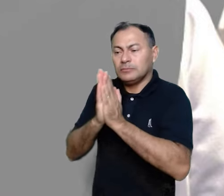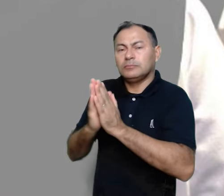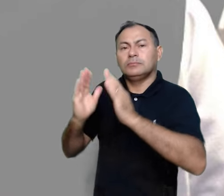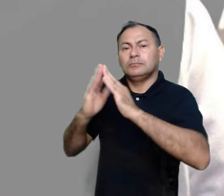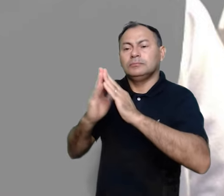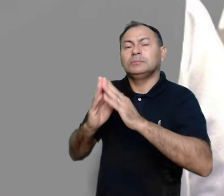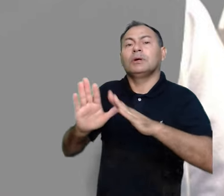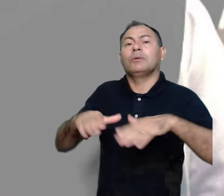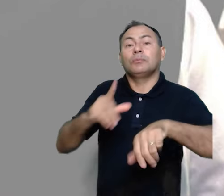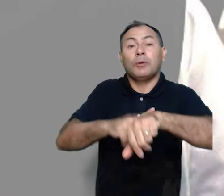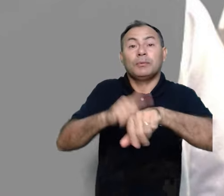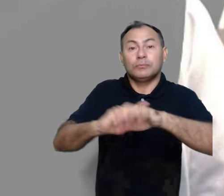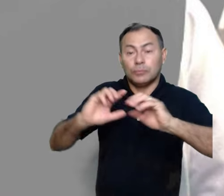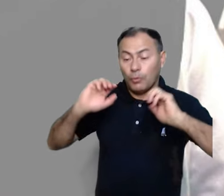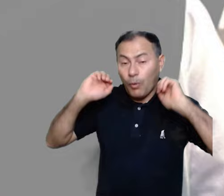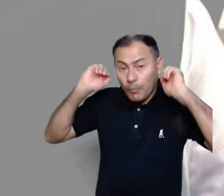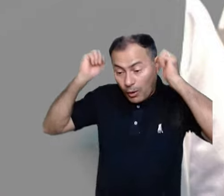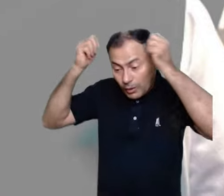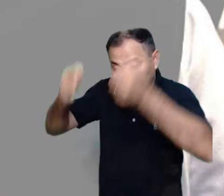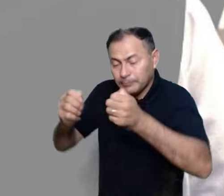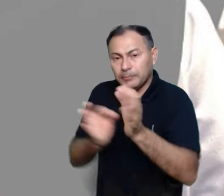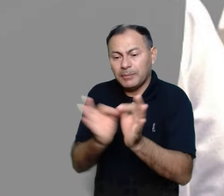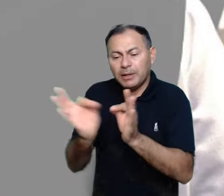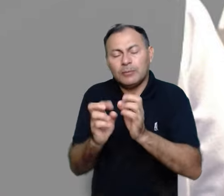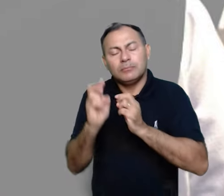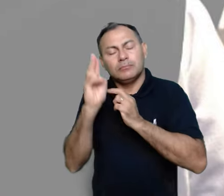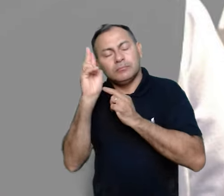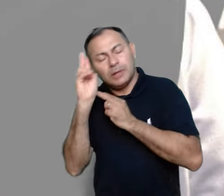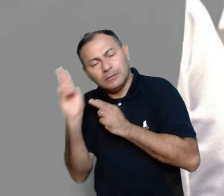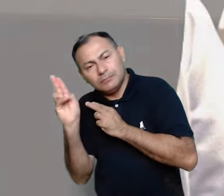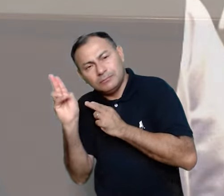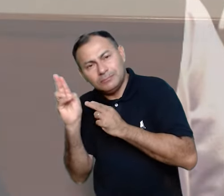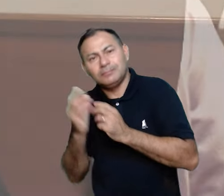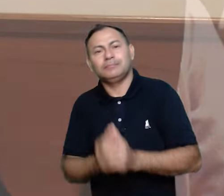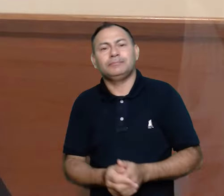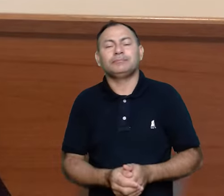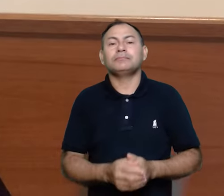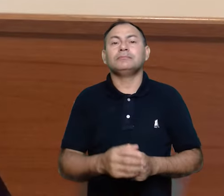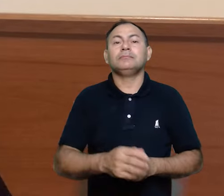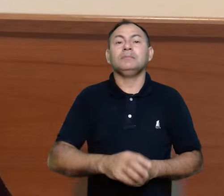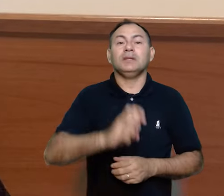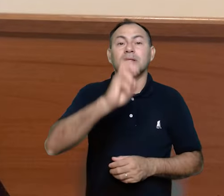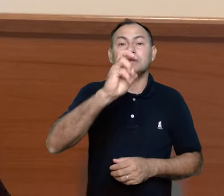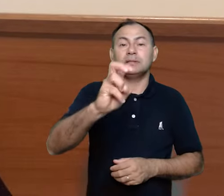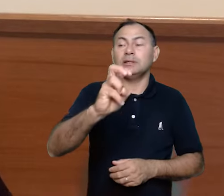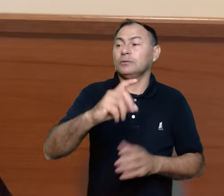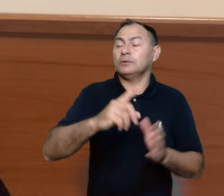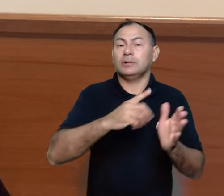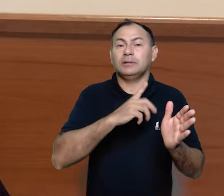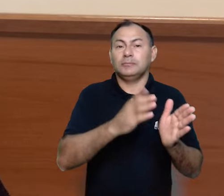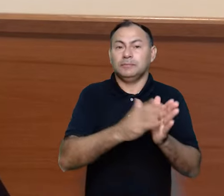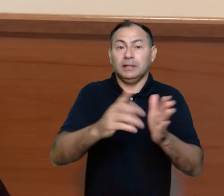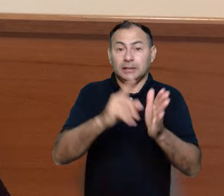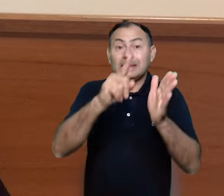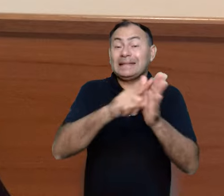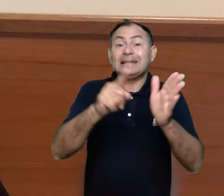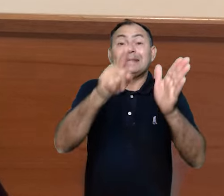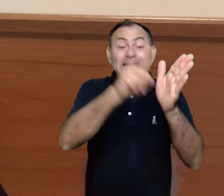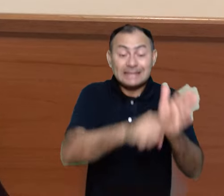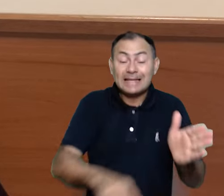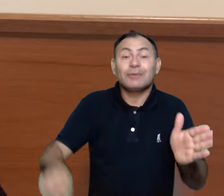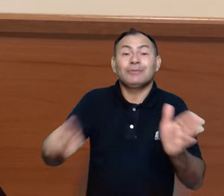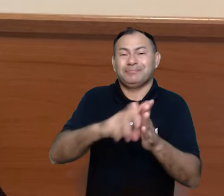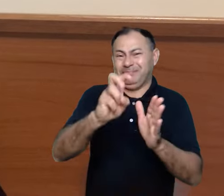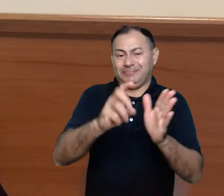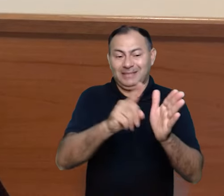monástico, para quando os monges se preparavam para dormir. Nesse ciclo, nós temos dois